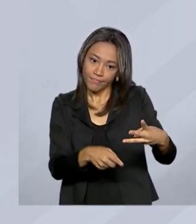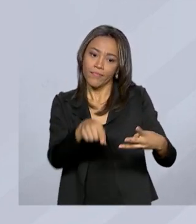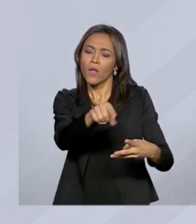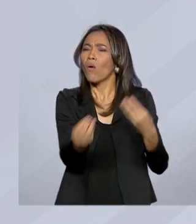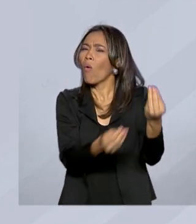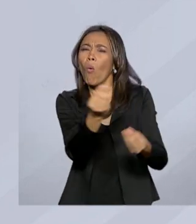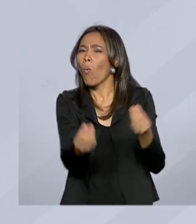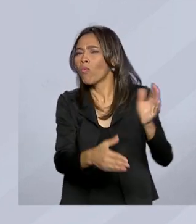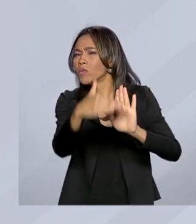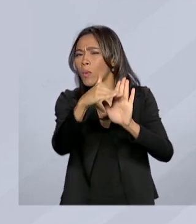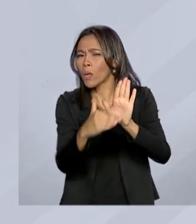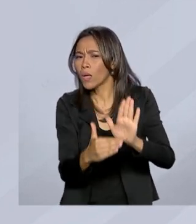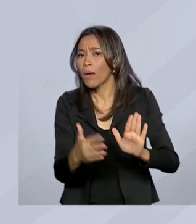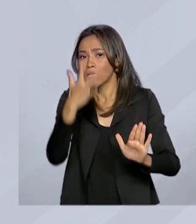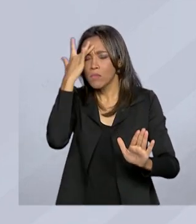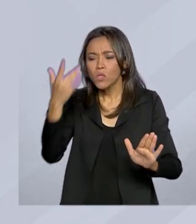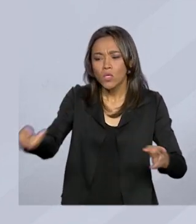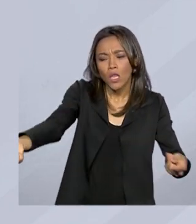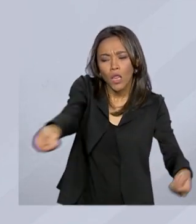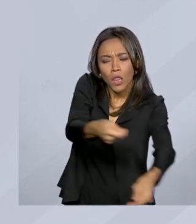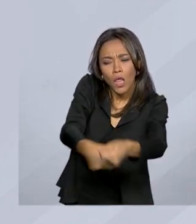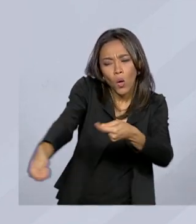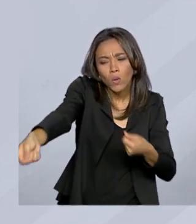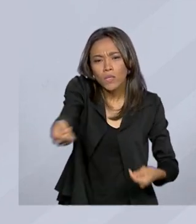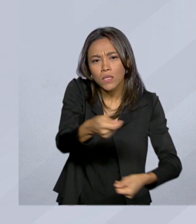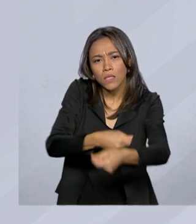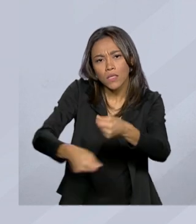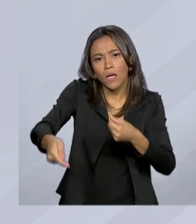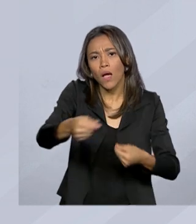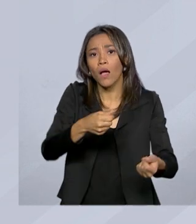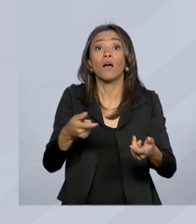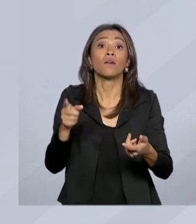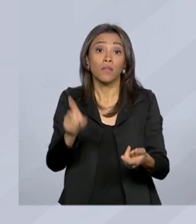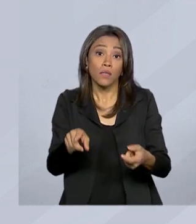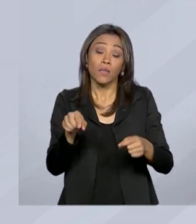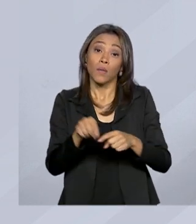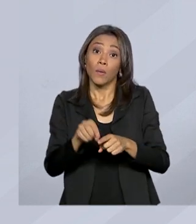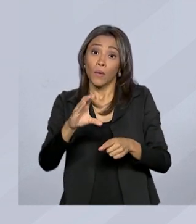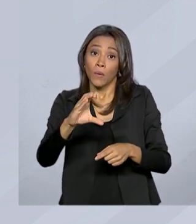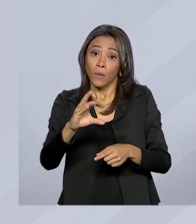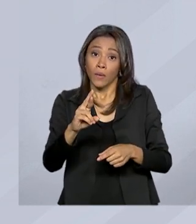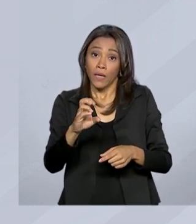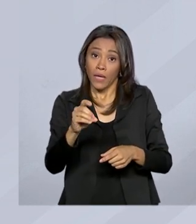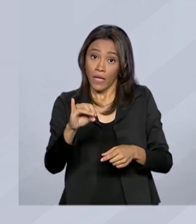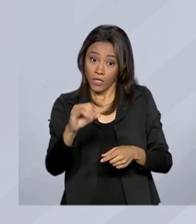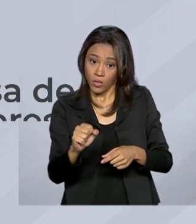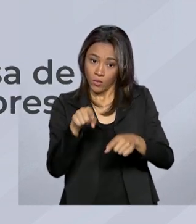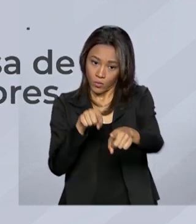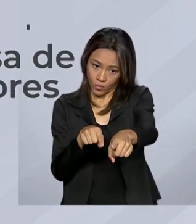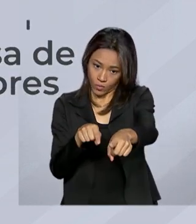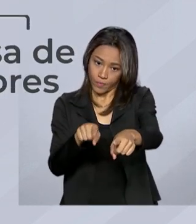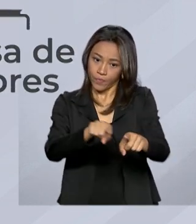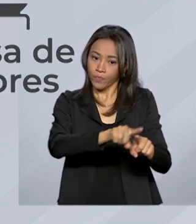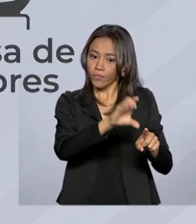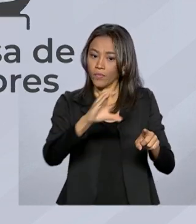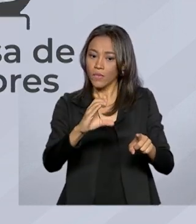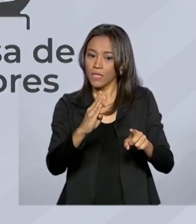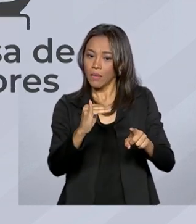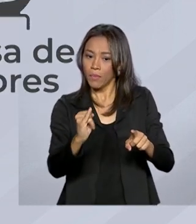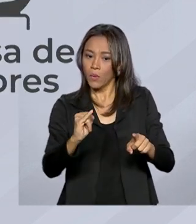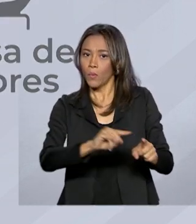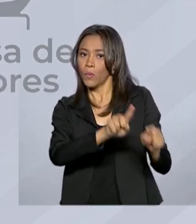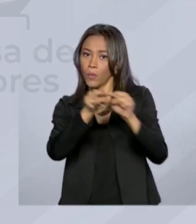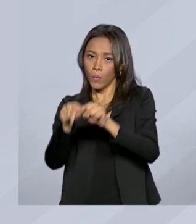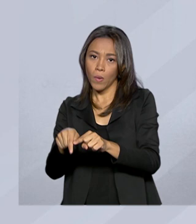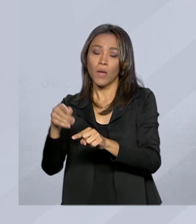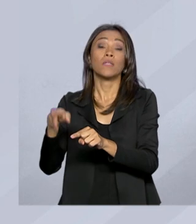Os produtores poderão negociar créditos de descarbonização, chamados de Cebio, na Bolsa de Valores de São Paulo.